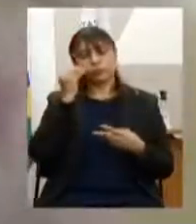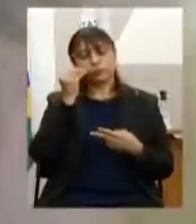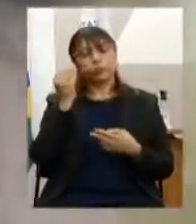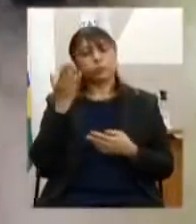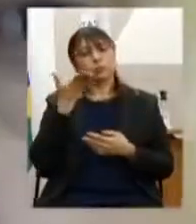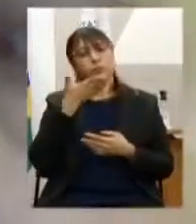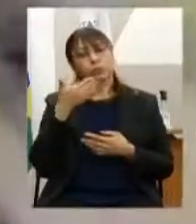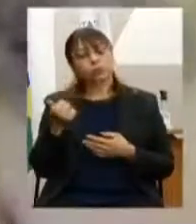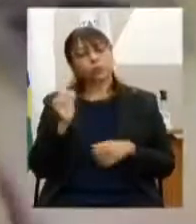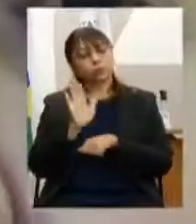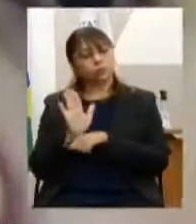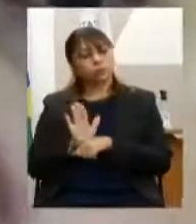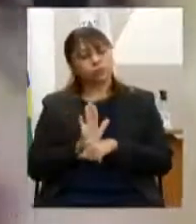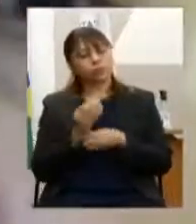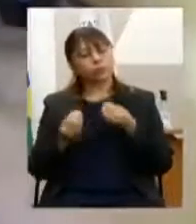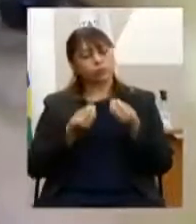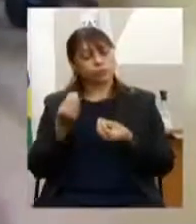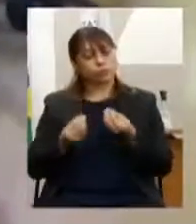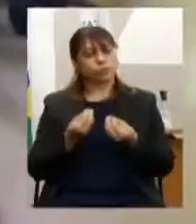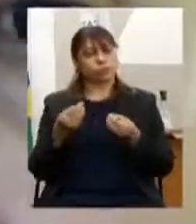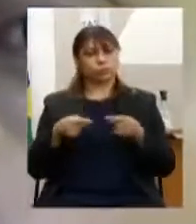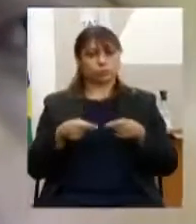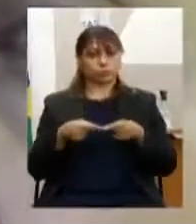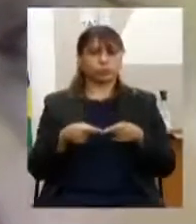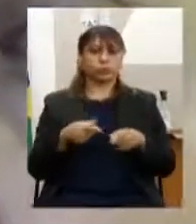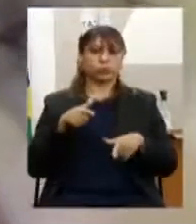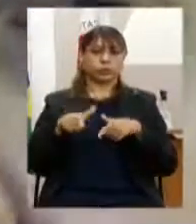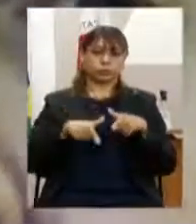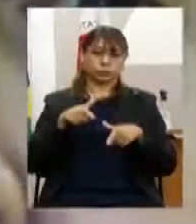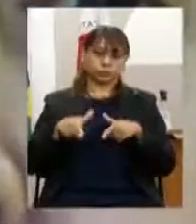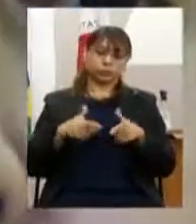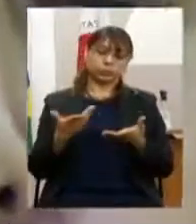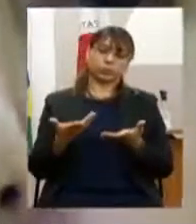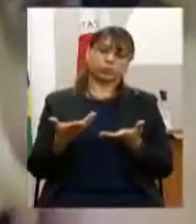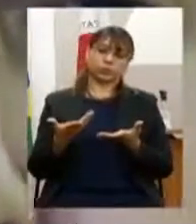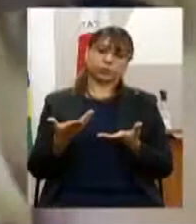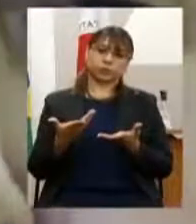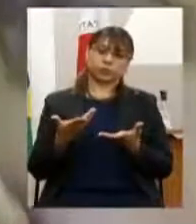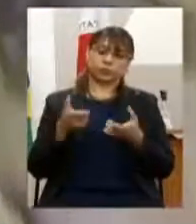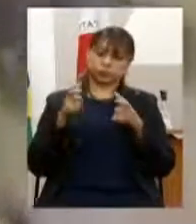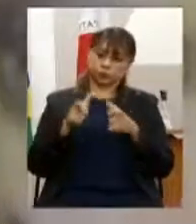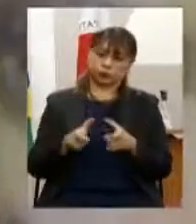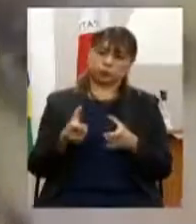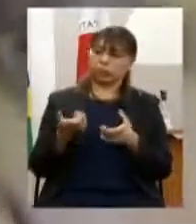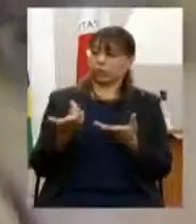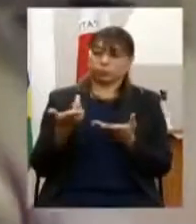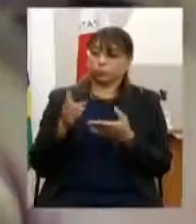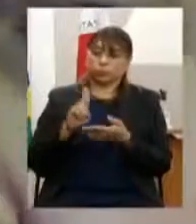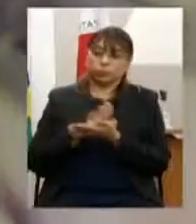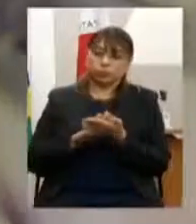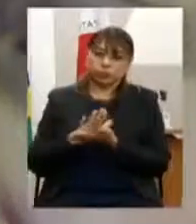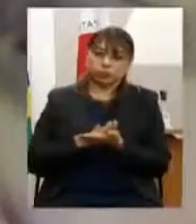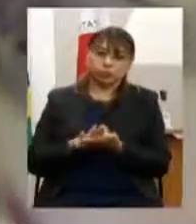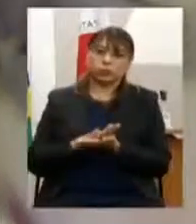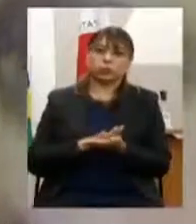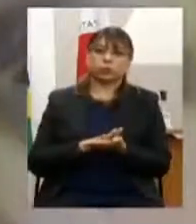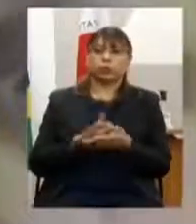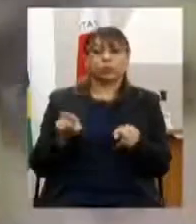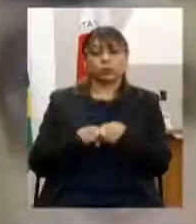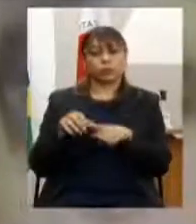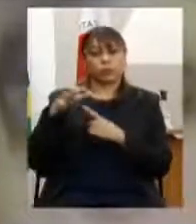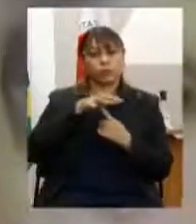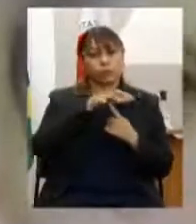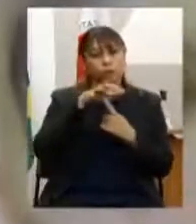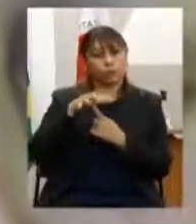produtiva, utilizando os espaços ociosos pertencentes ao Estado de Minas Gerais e espaços de feira livre,